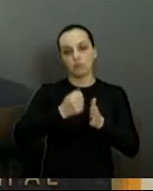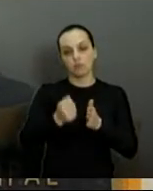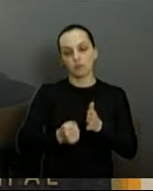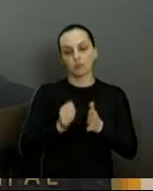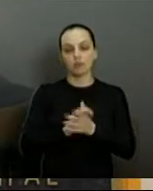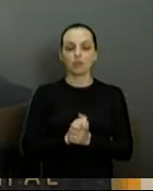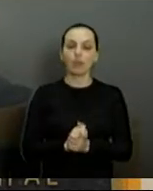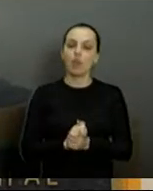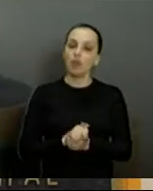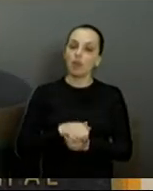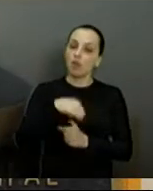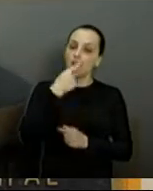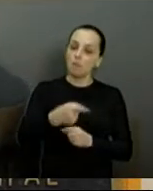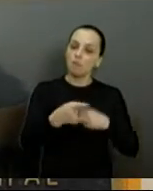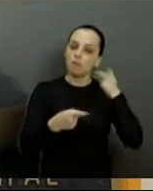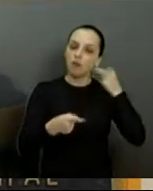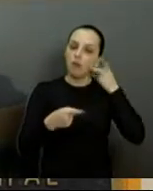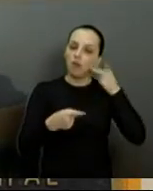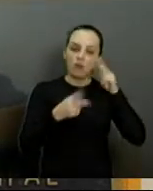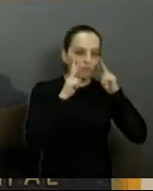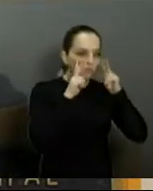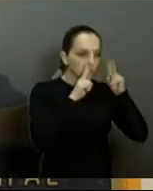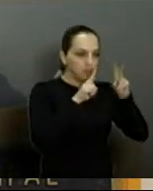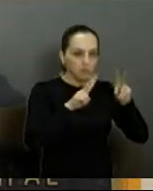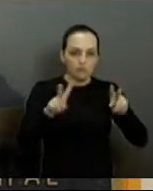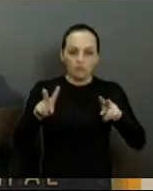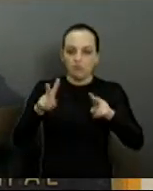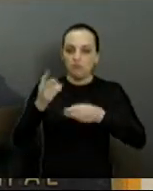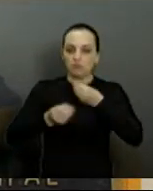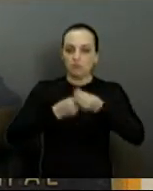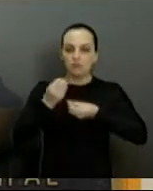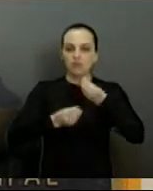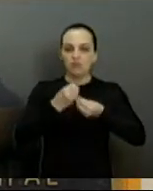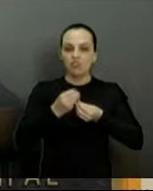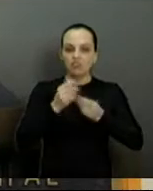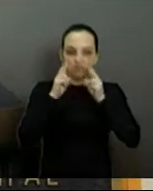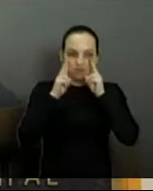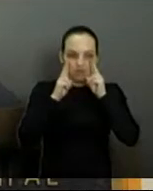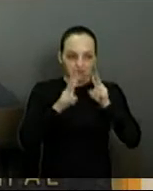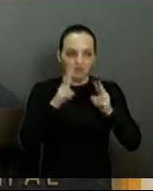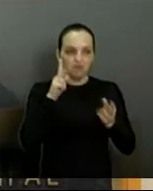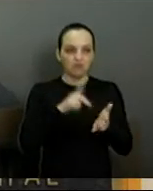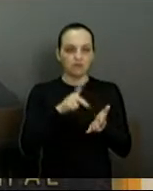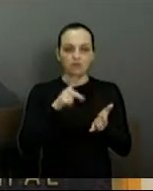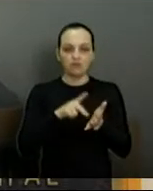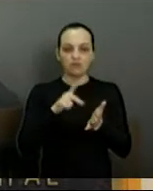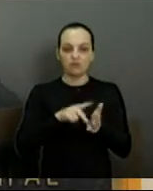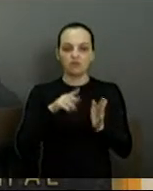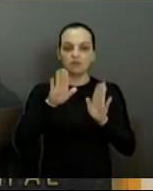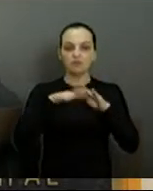puderem passar de lá e ver, constatar o que eu estou falando hoje.